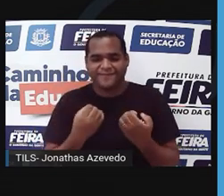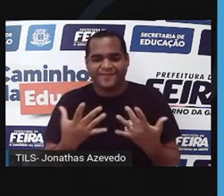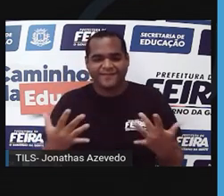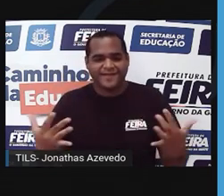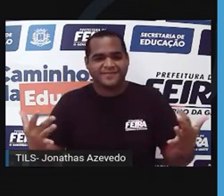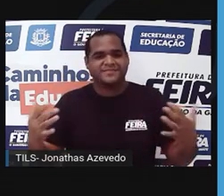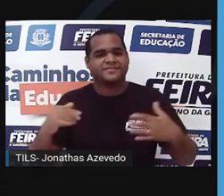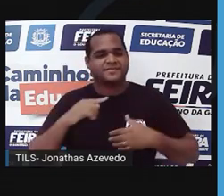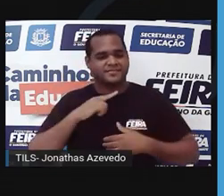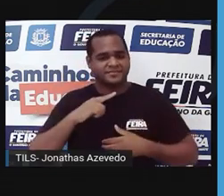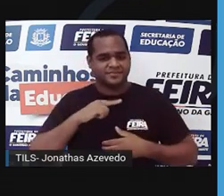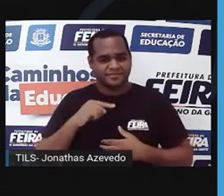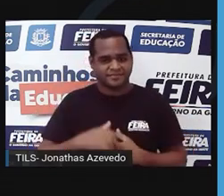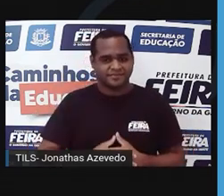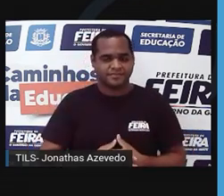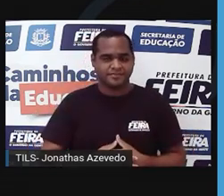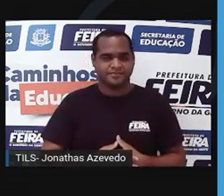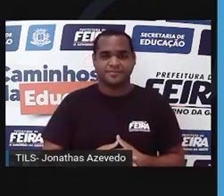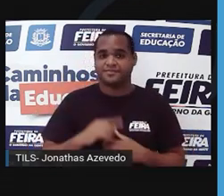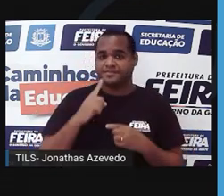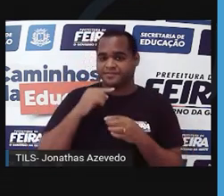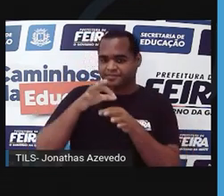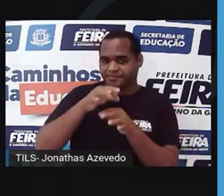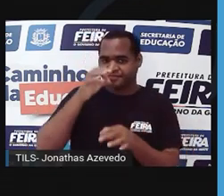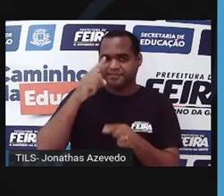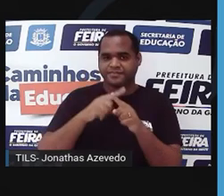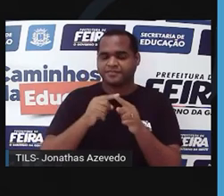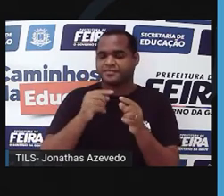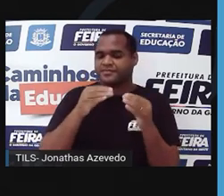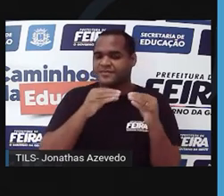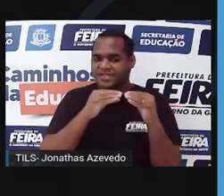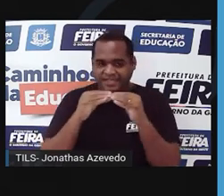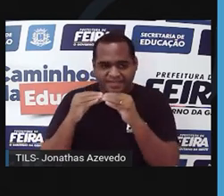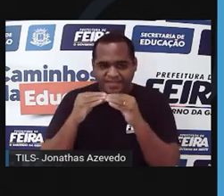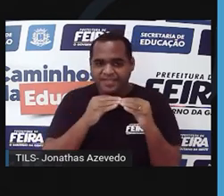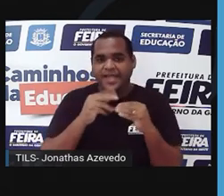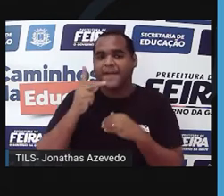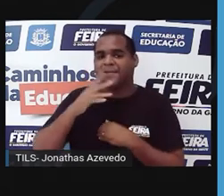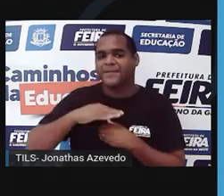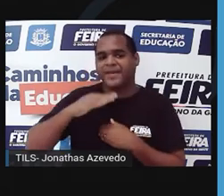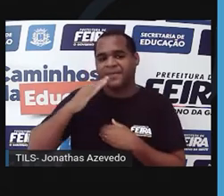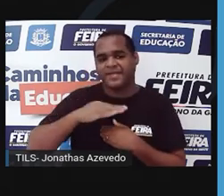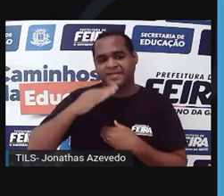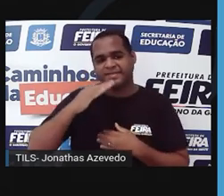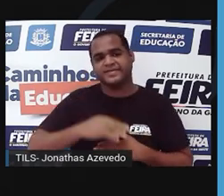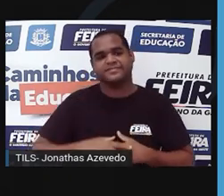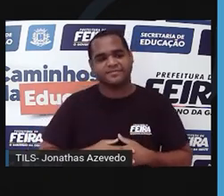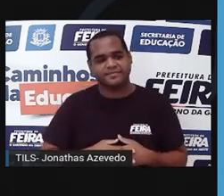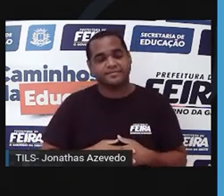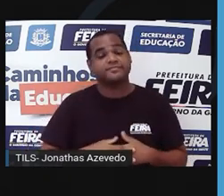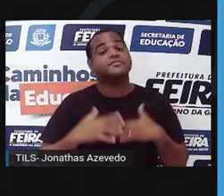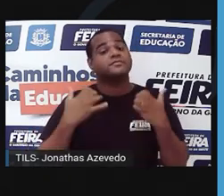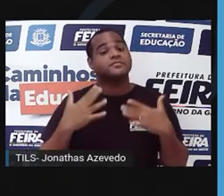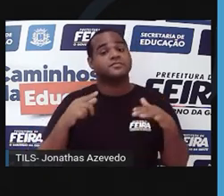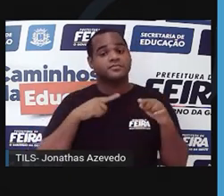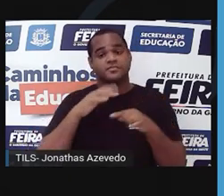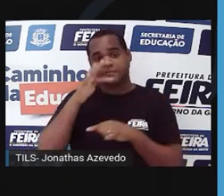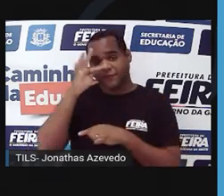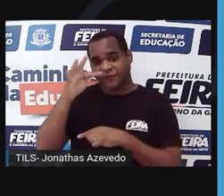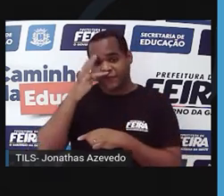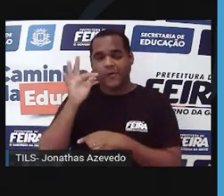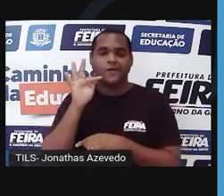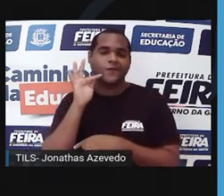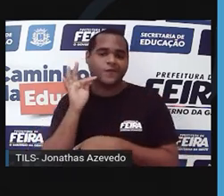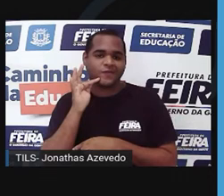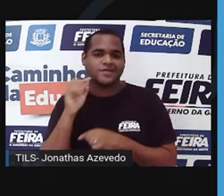dispersar sementes, como pepino, melancia e pimenta. Assim como a flor, o fruto é uma estrutura